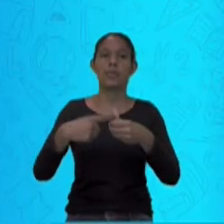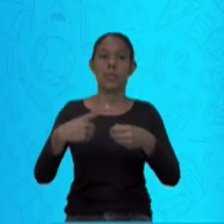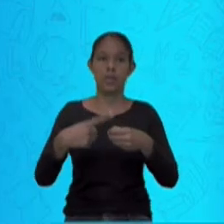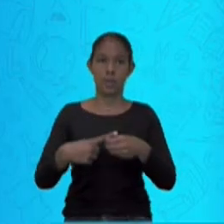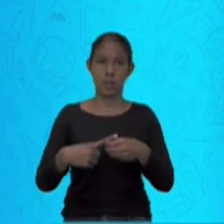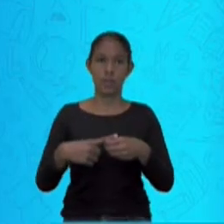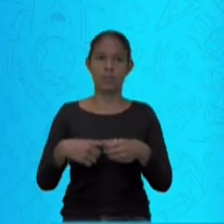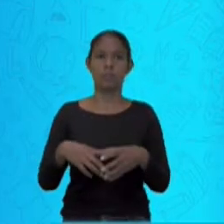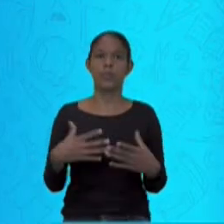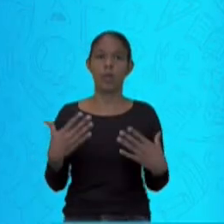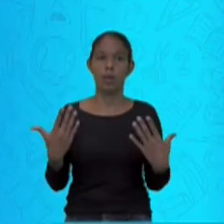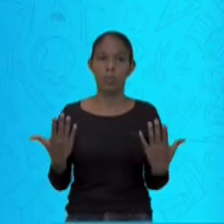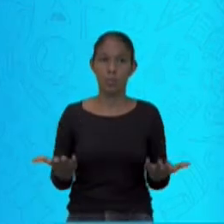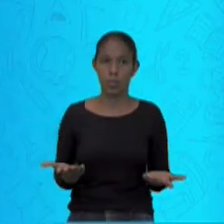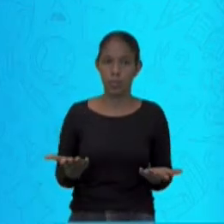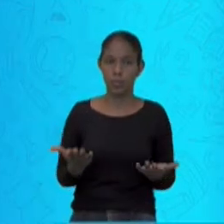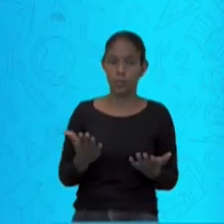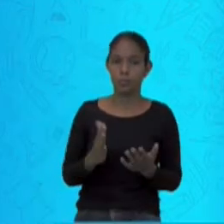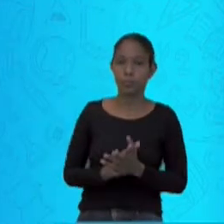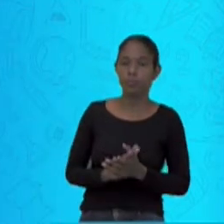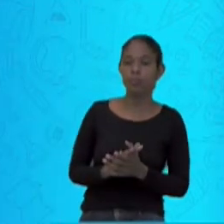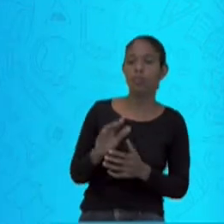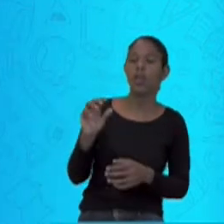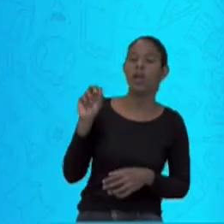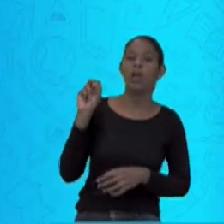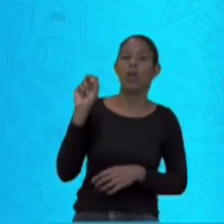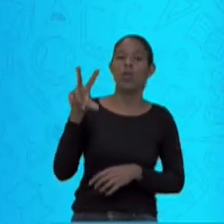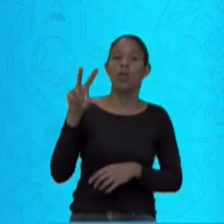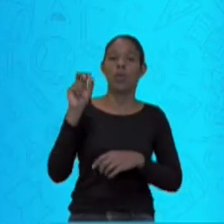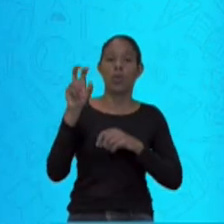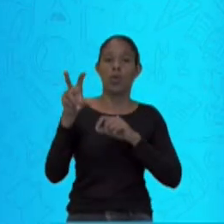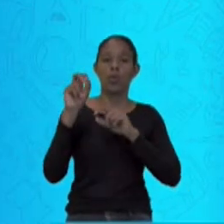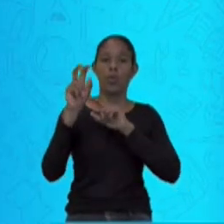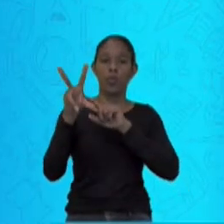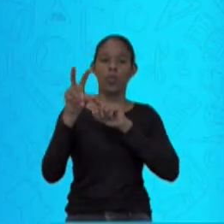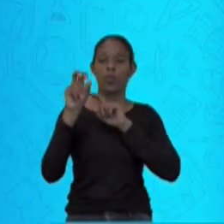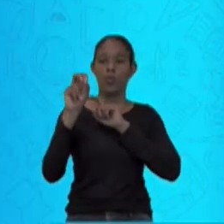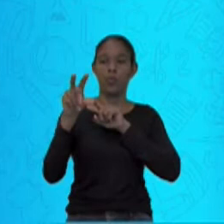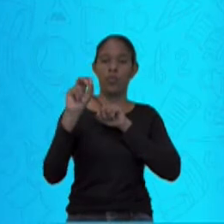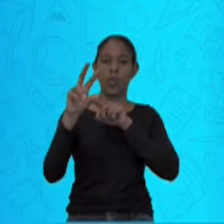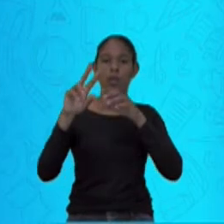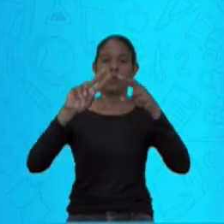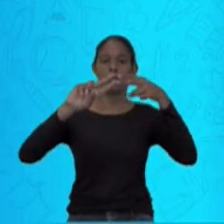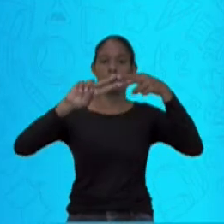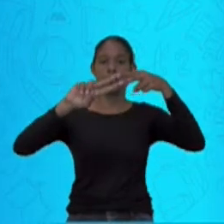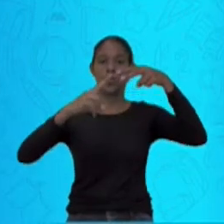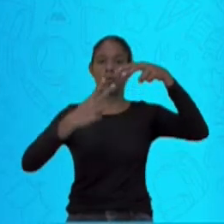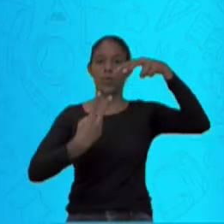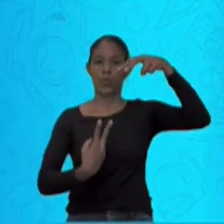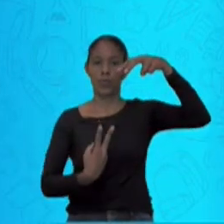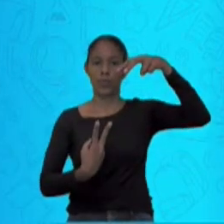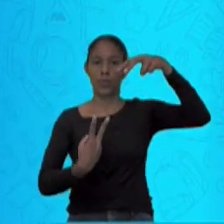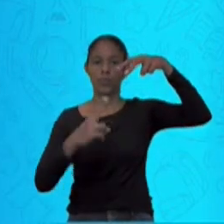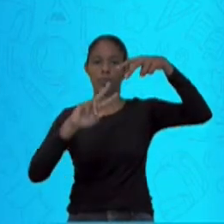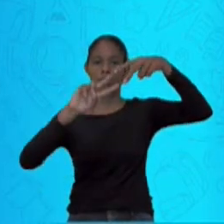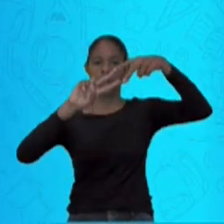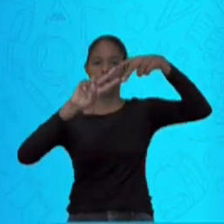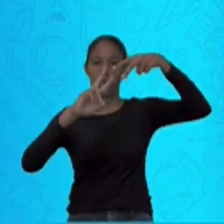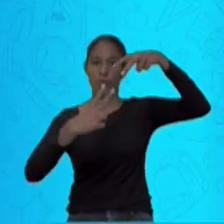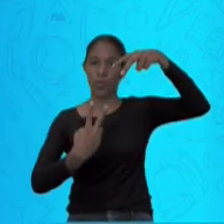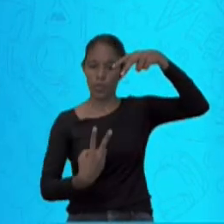perceba, ele não tem DNA como código genético semelhante ao nosso. Ele tem um outro código que é o RNA.